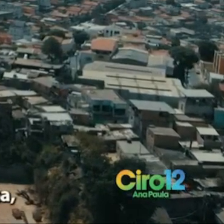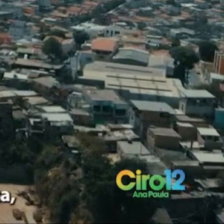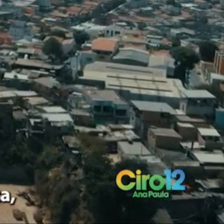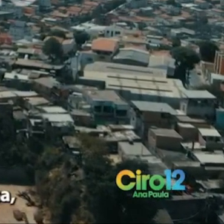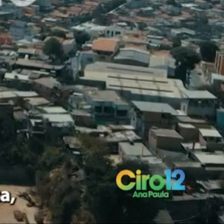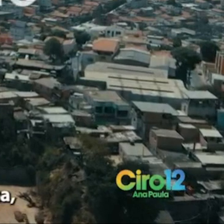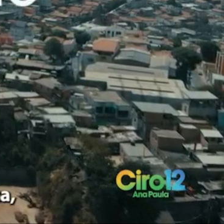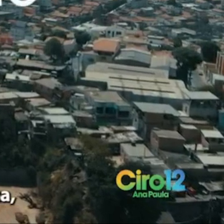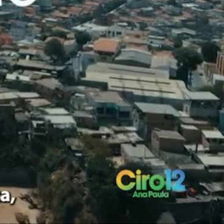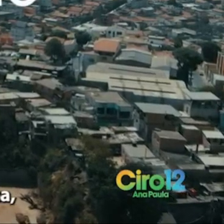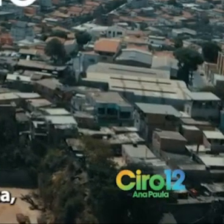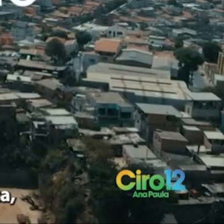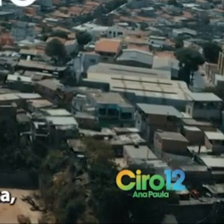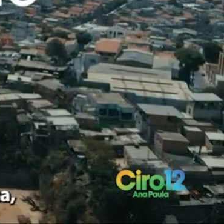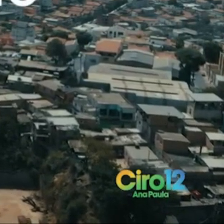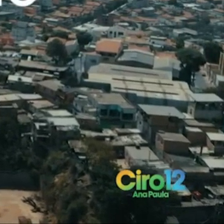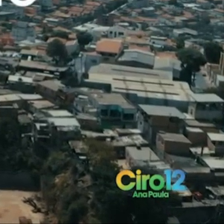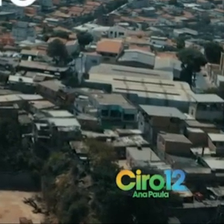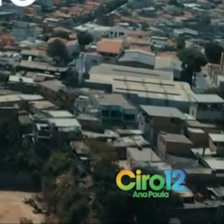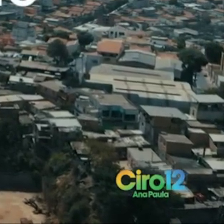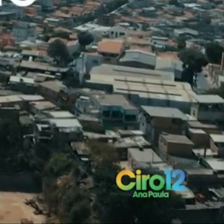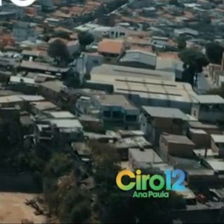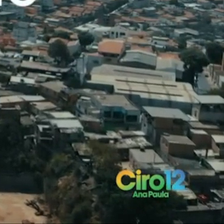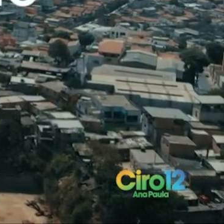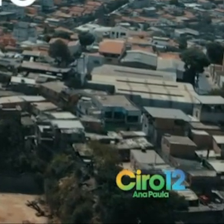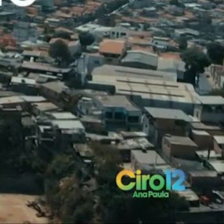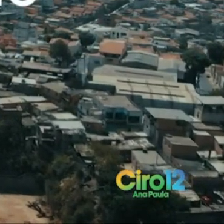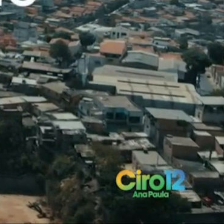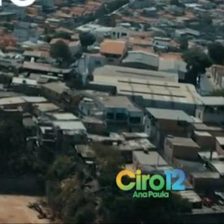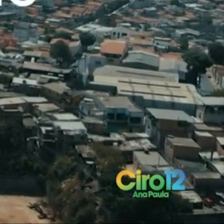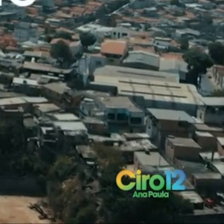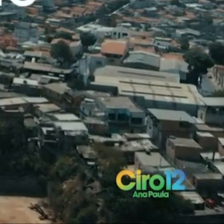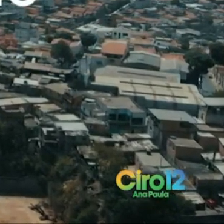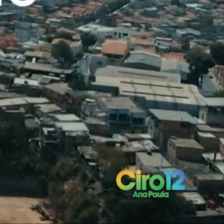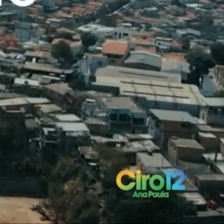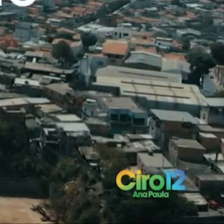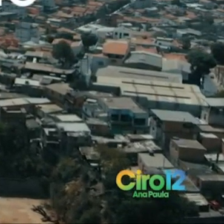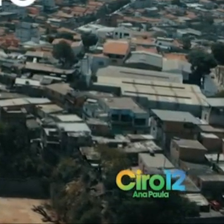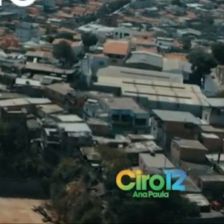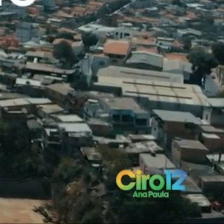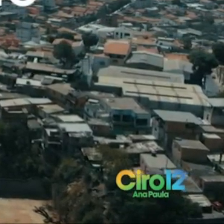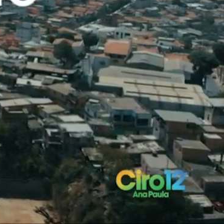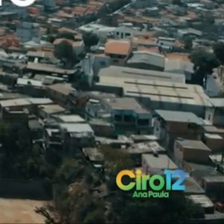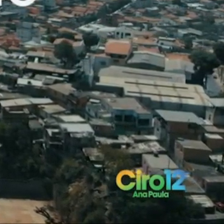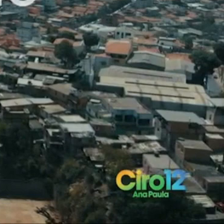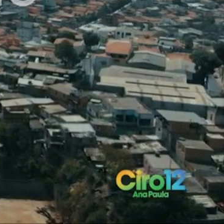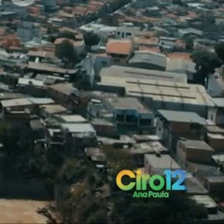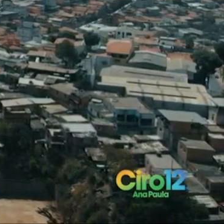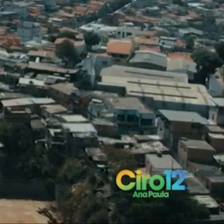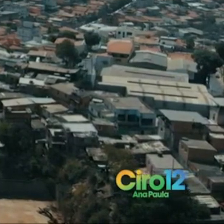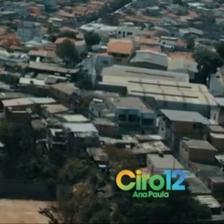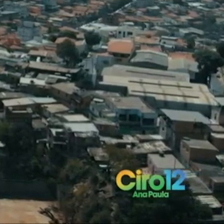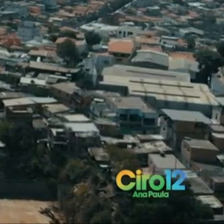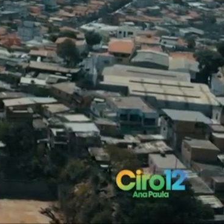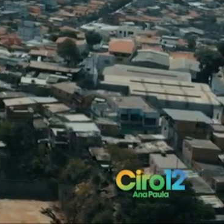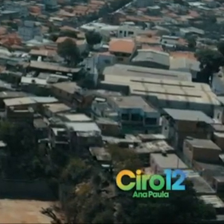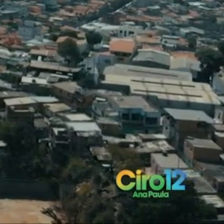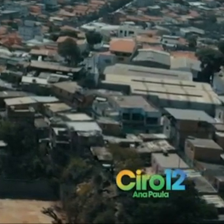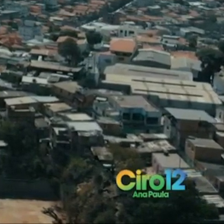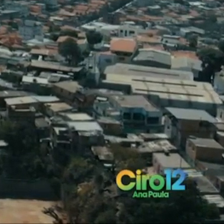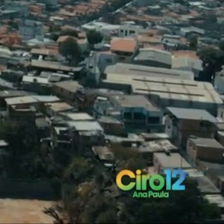O povo está tão desiludido com a política que nem quer pensar sobre a eleição. Mas não tem jeito, a política determina a nossa vida.